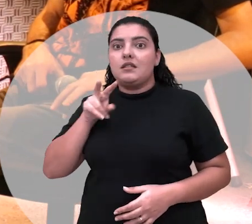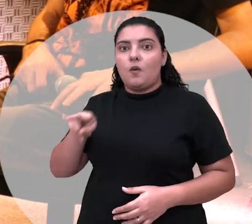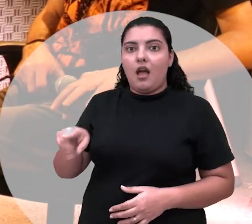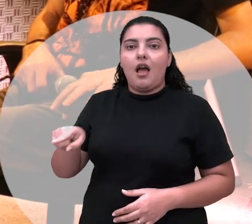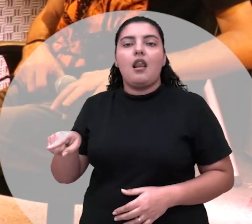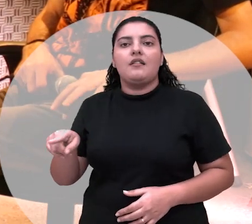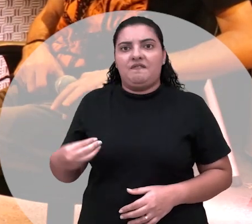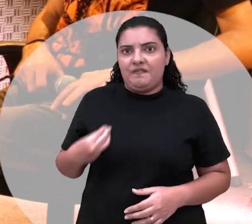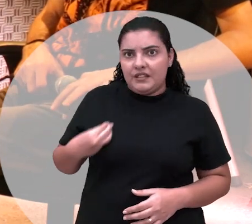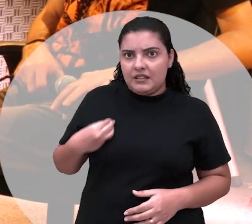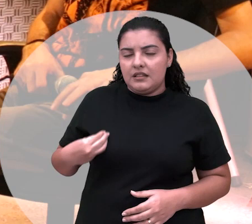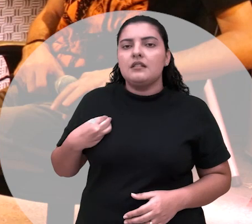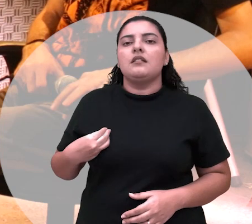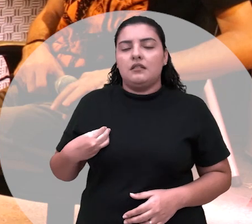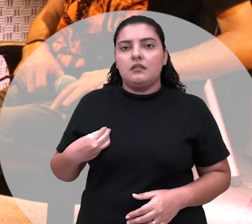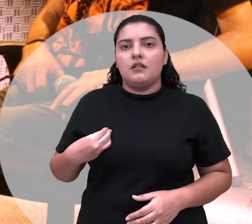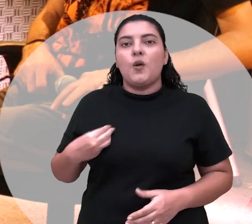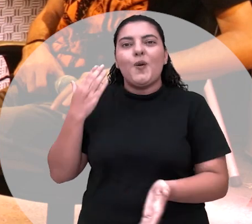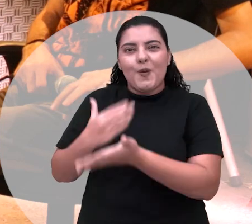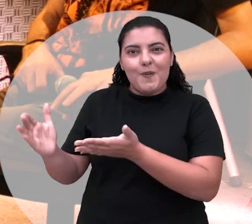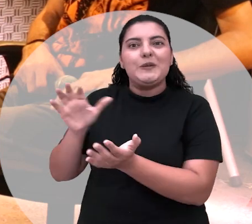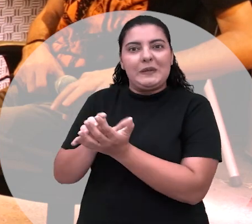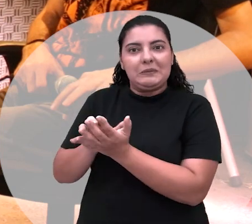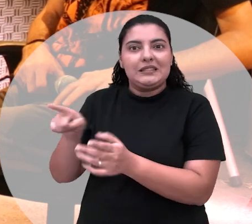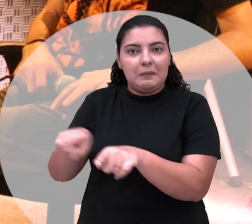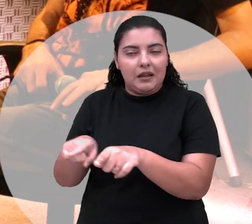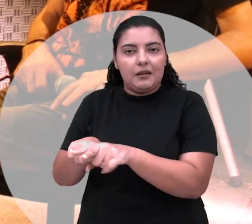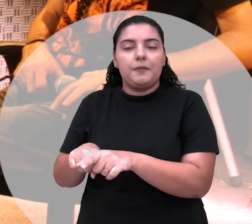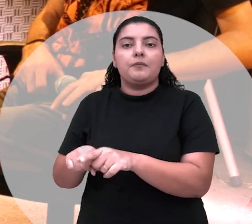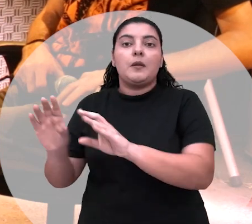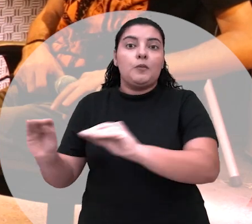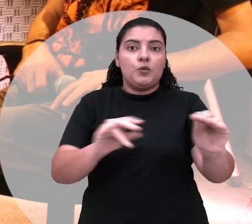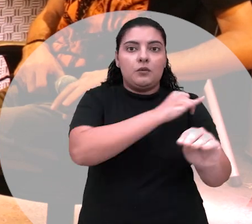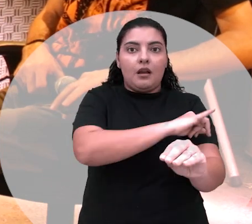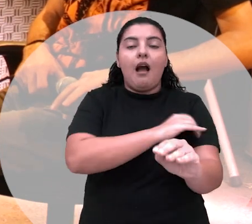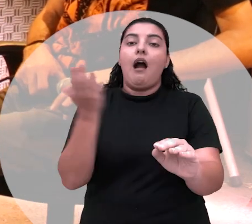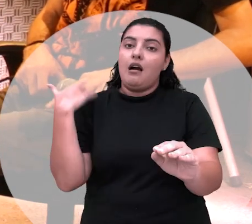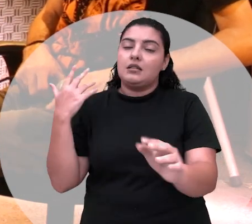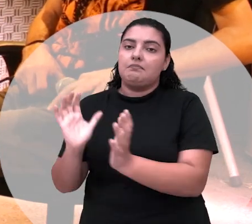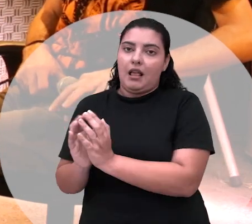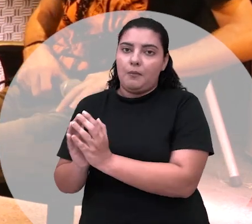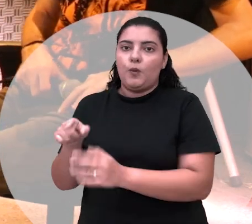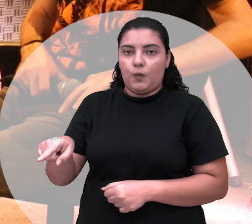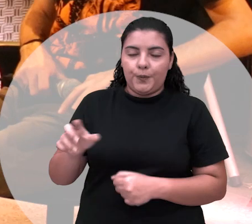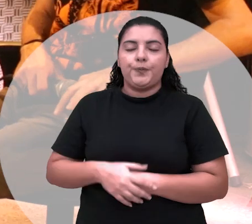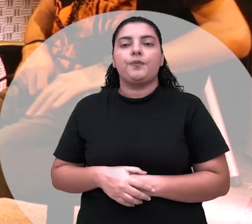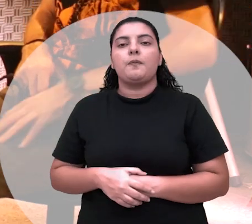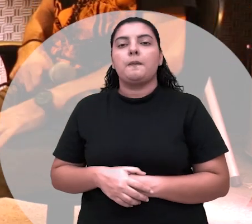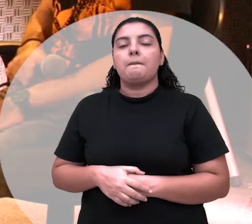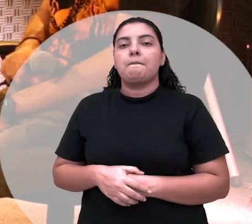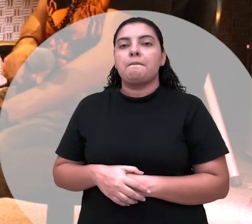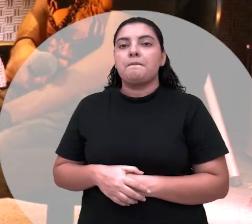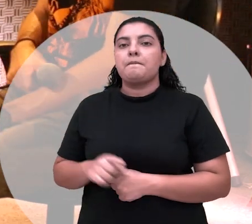em vida que Zé Pelinta também começou em Pernambuco depois depois é ele foi pro Rio mas ele era de Pernambuco então Zé Pelinta instalou